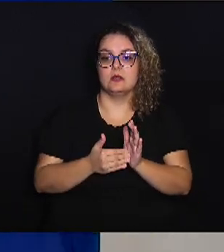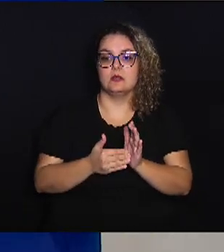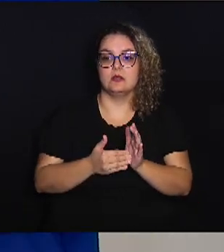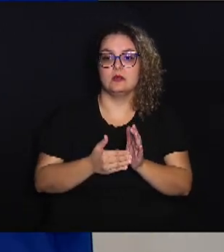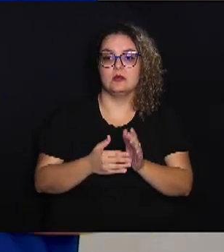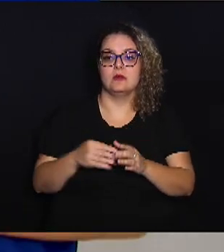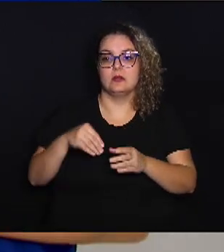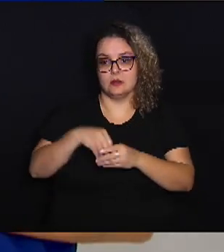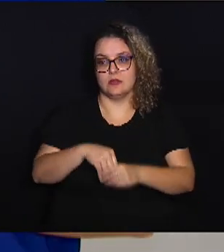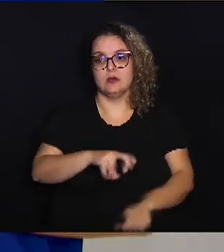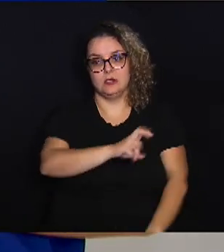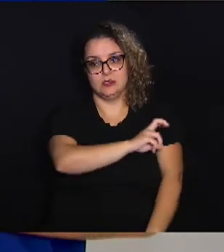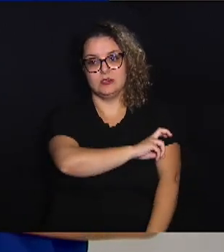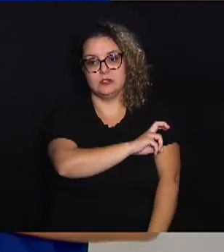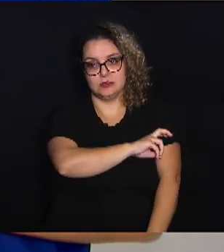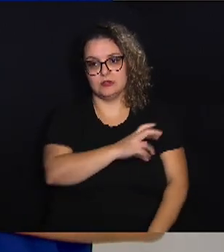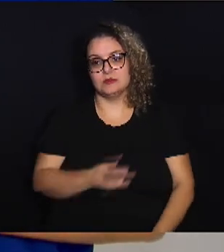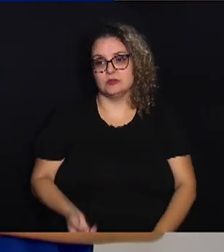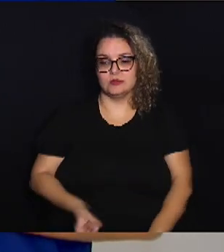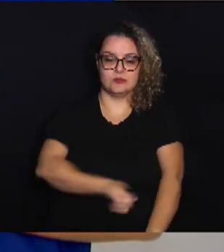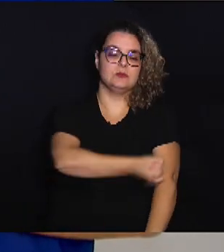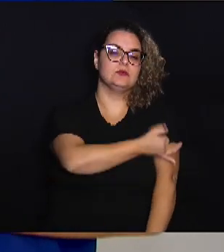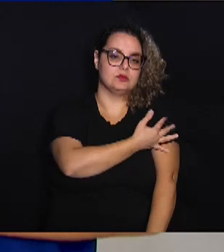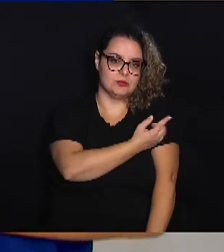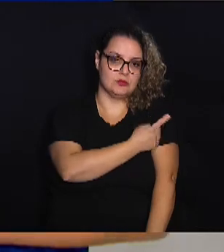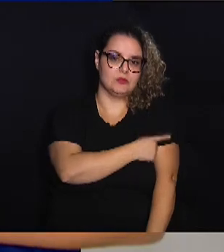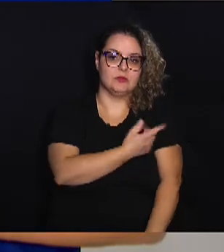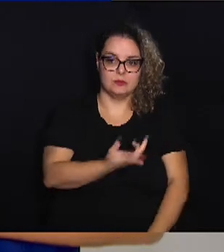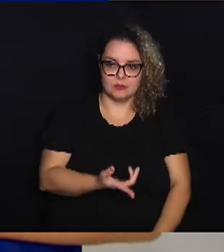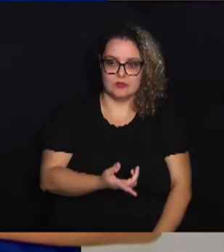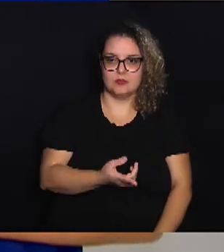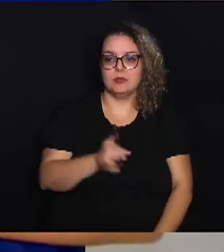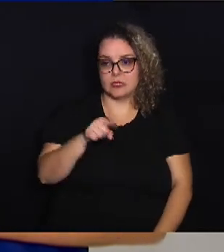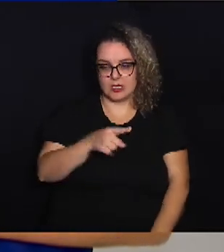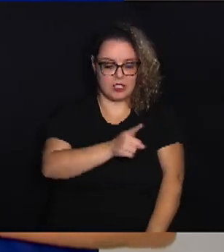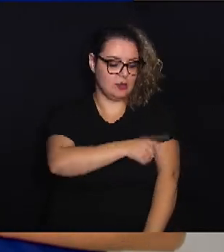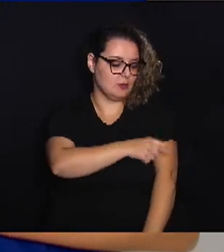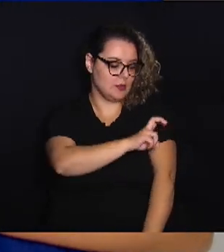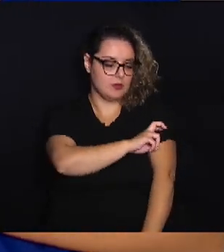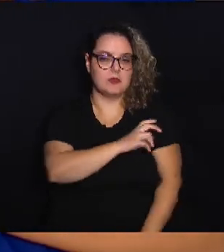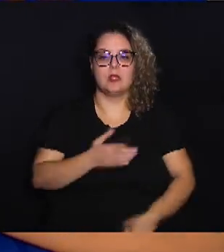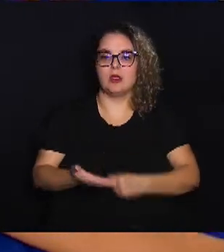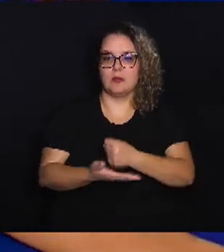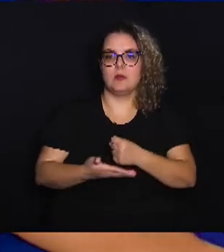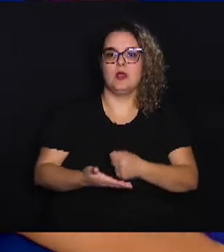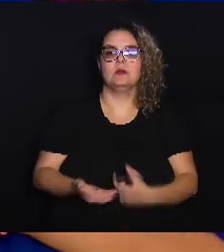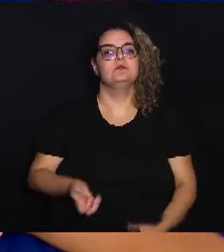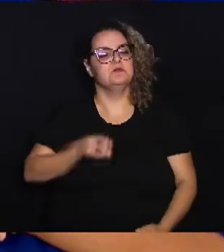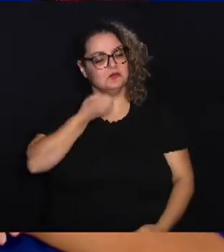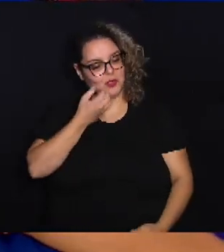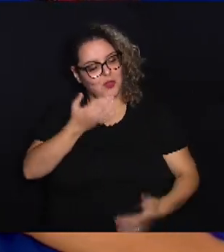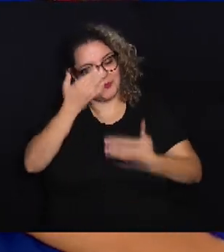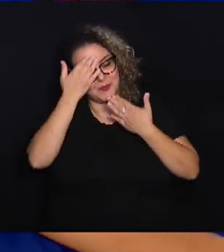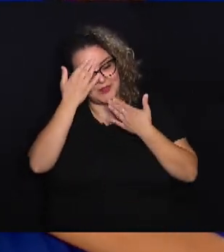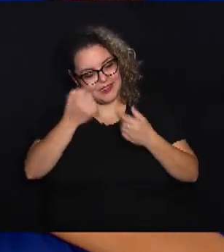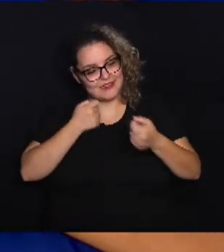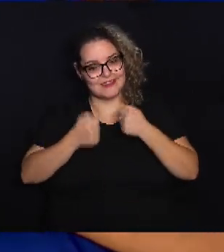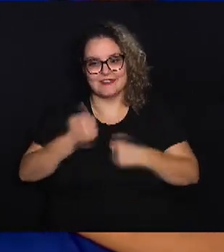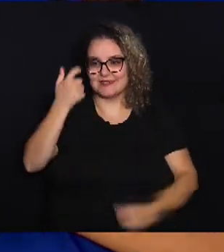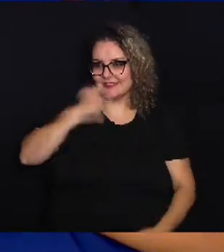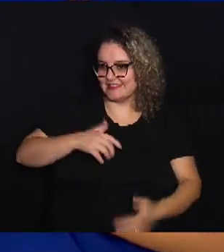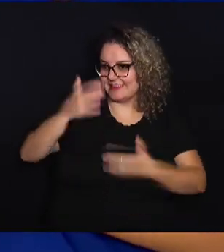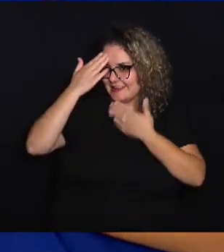conclui até o quinto ano do ensino fundamental 1, que é a educação básica. Muito bom, muito obrigado pela entrevista.